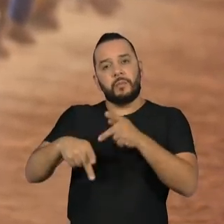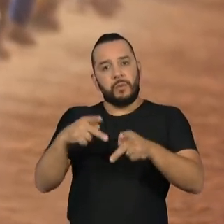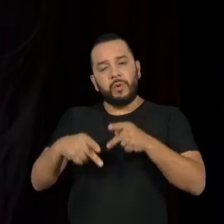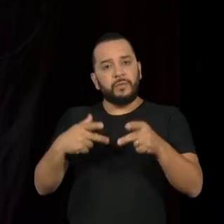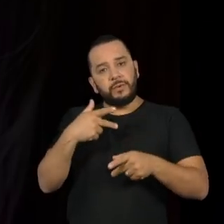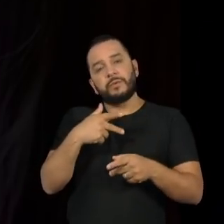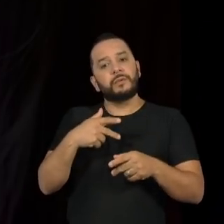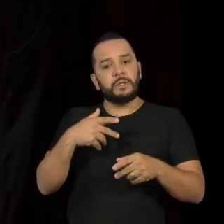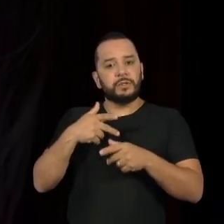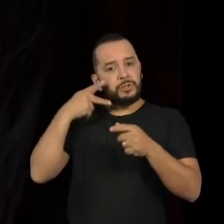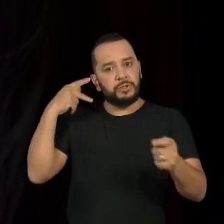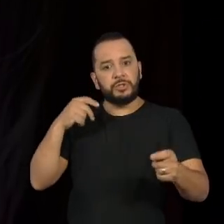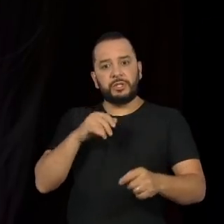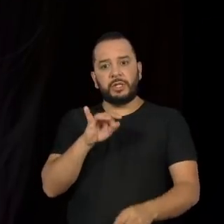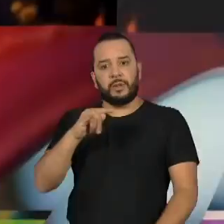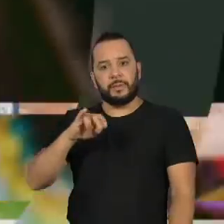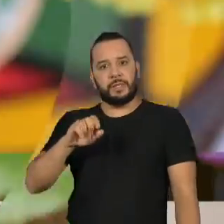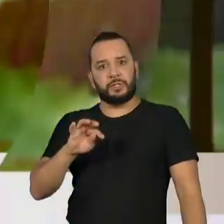Iaulapiti.